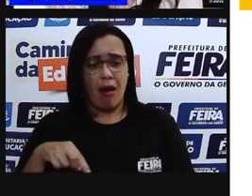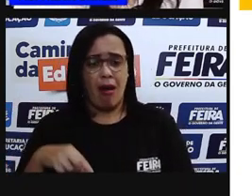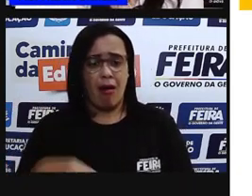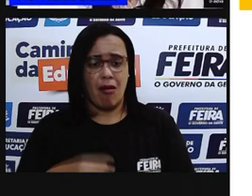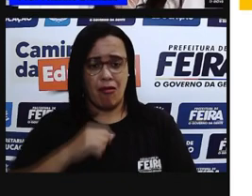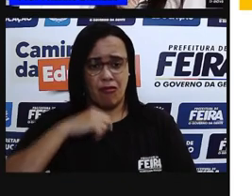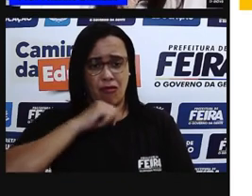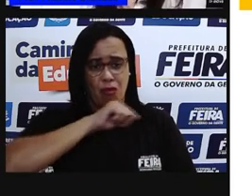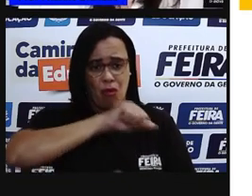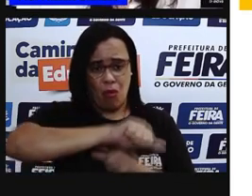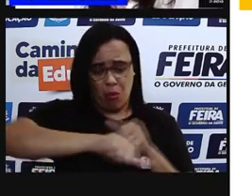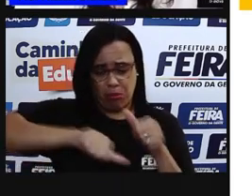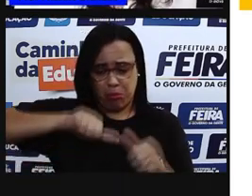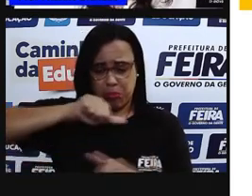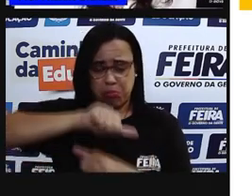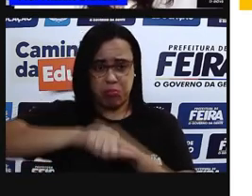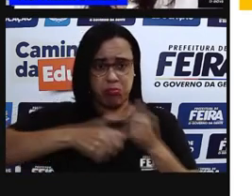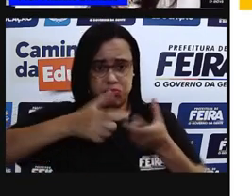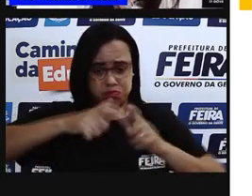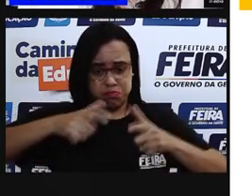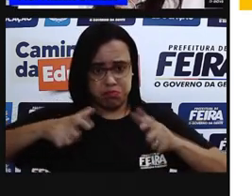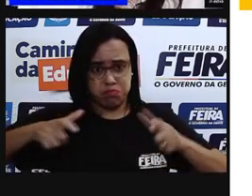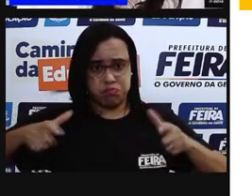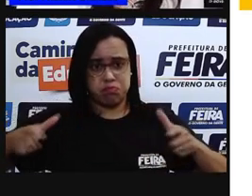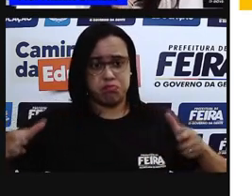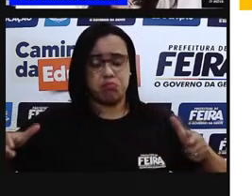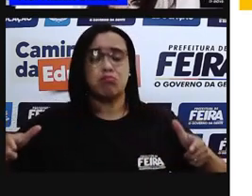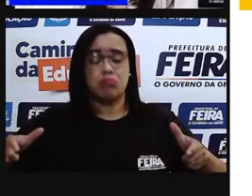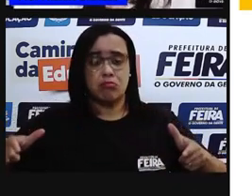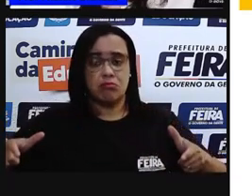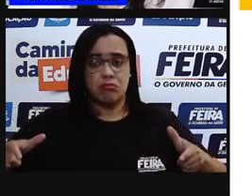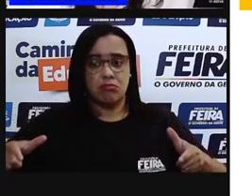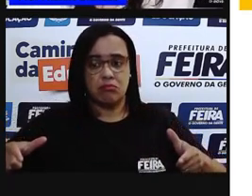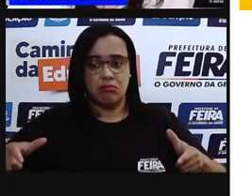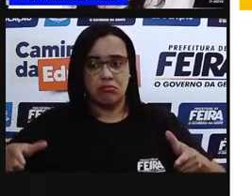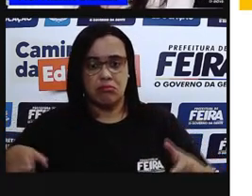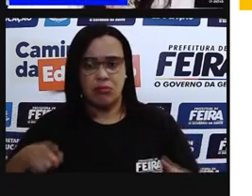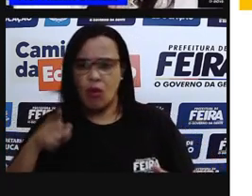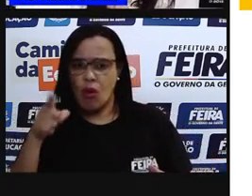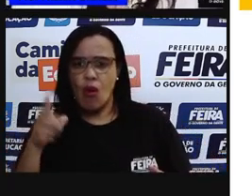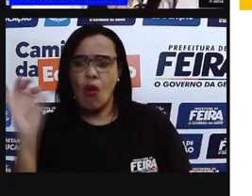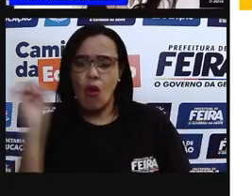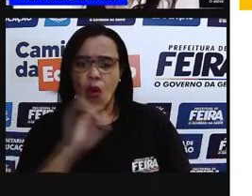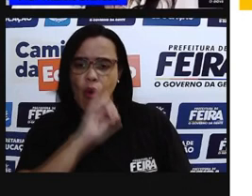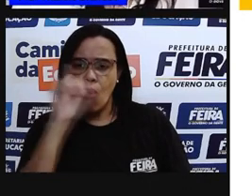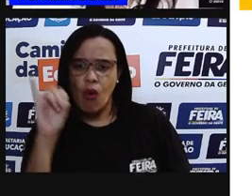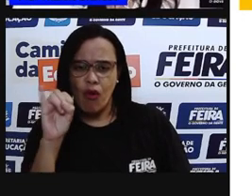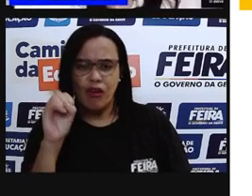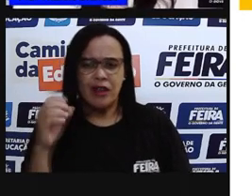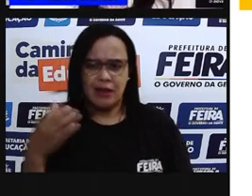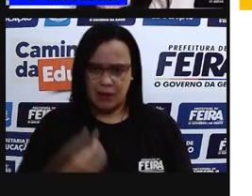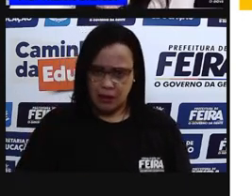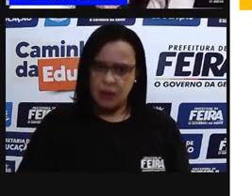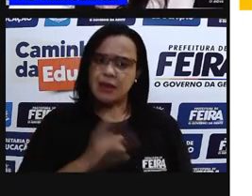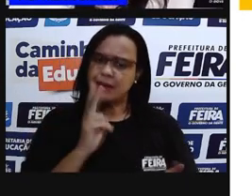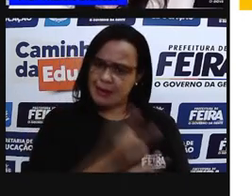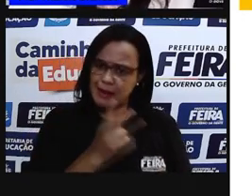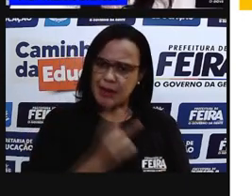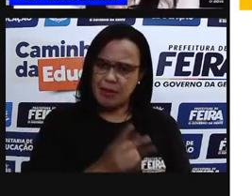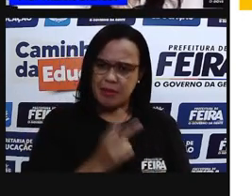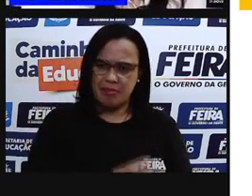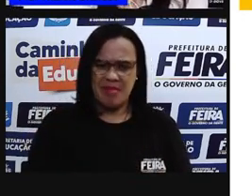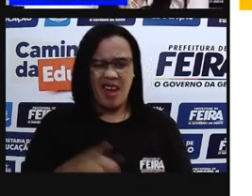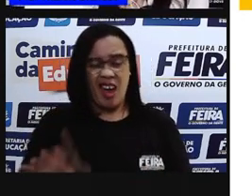com essa palavra, hein? Vou me duplicar. Oi, você vem sempre aqui? Que cara chato. Vamos embora.